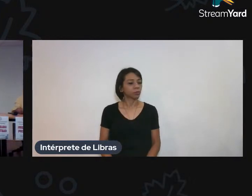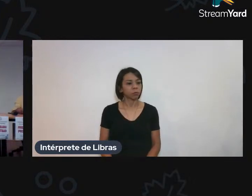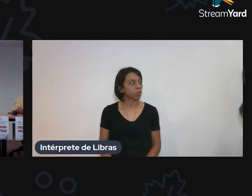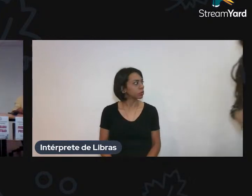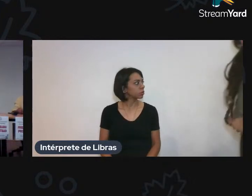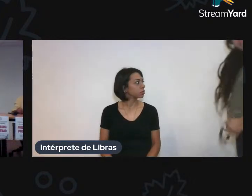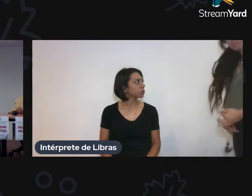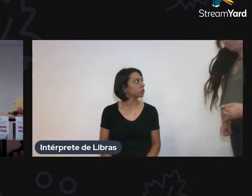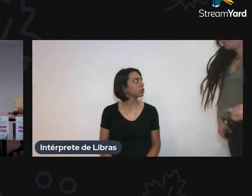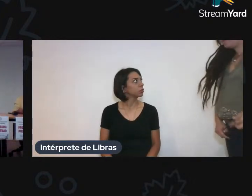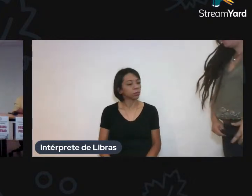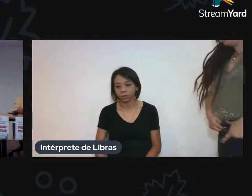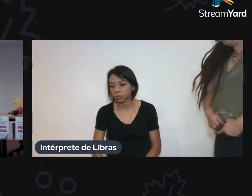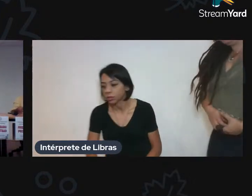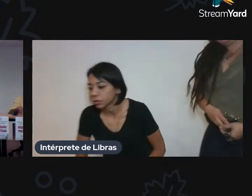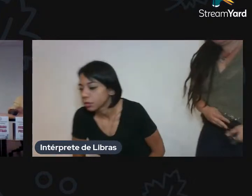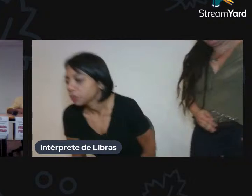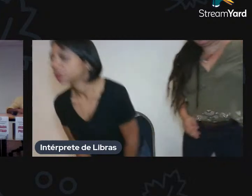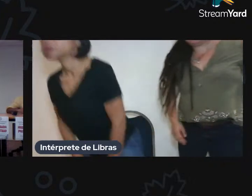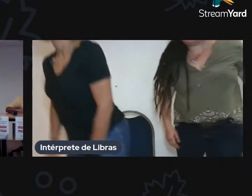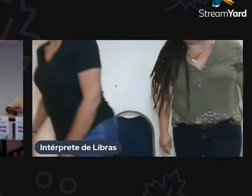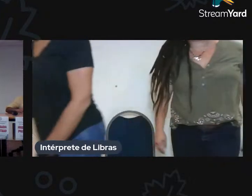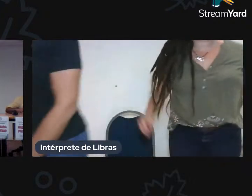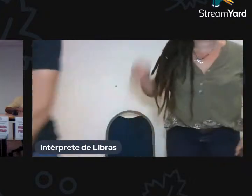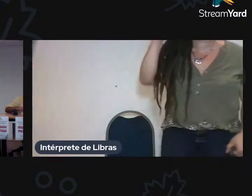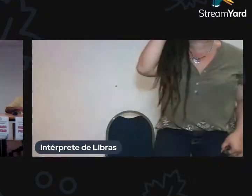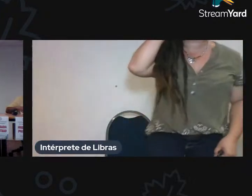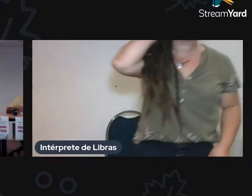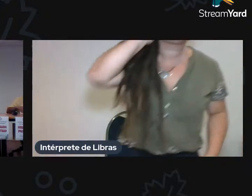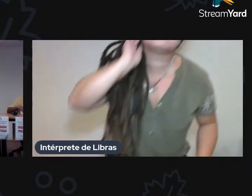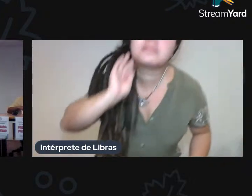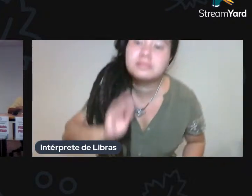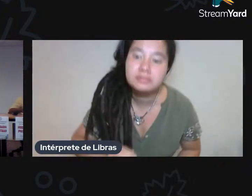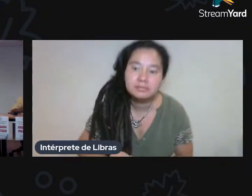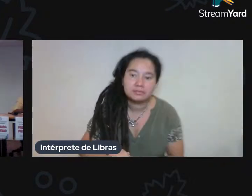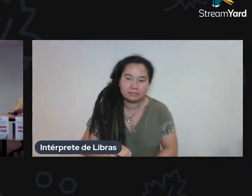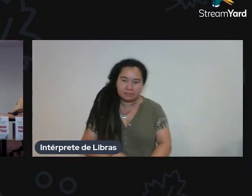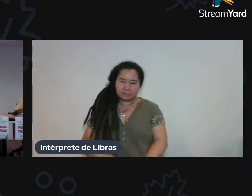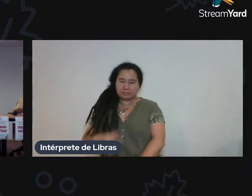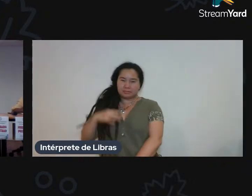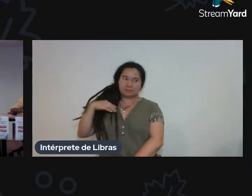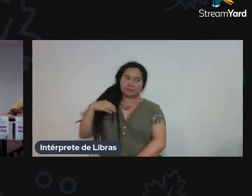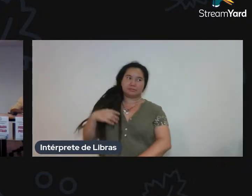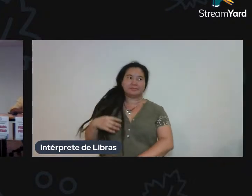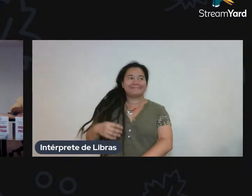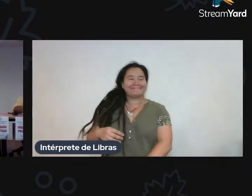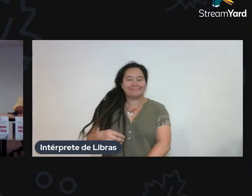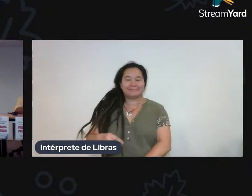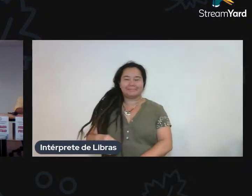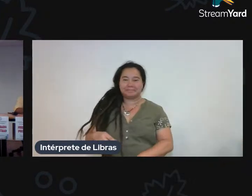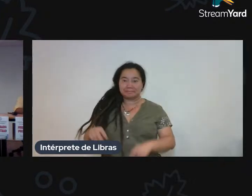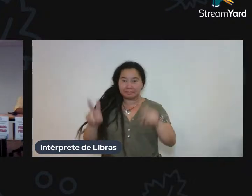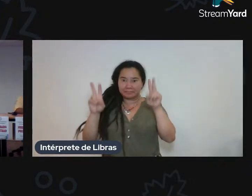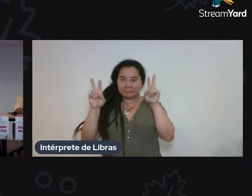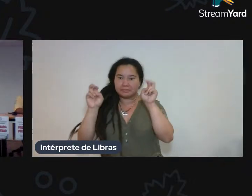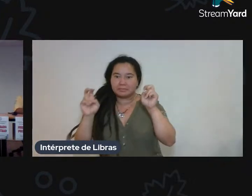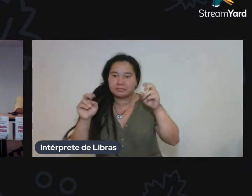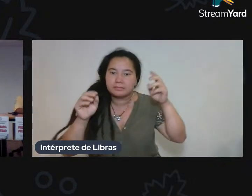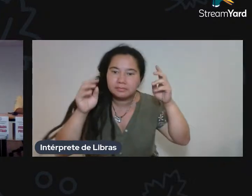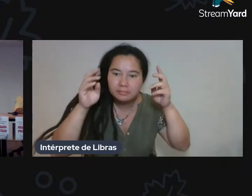Eu anotei algumas coisas. Achei os temas todos muito pertinentes, muito interessantes.